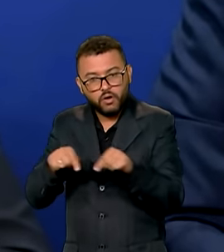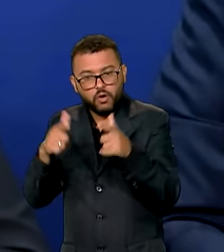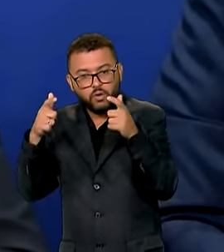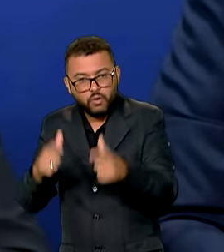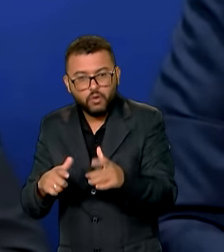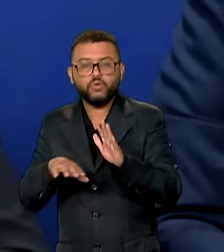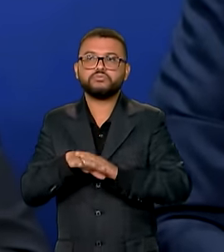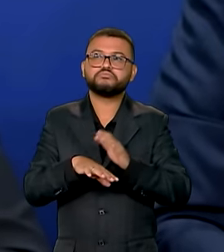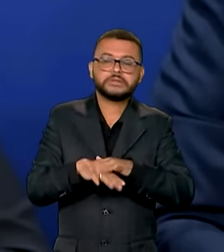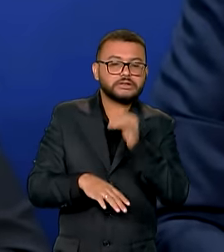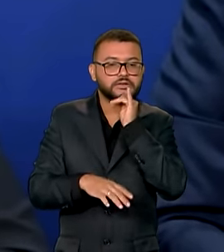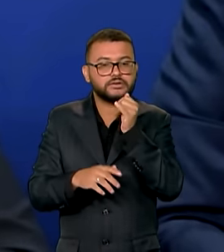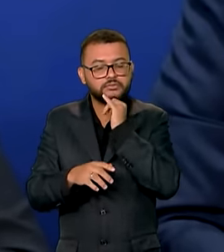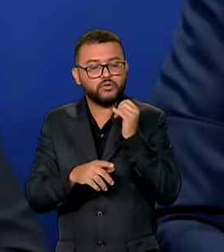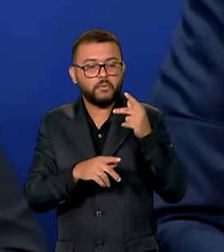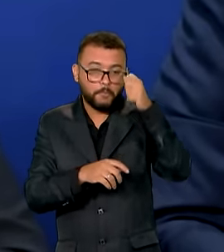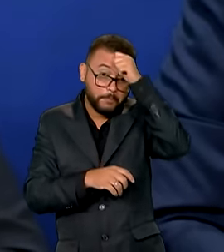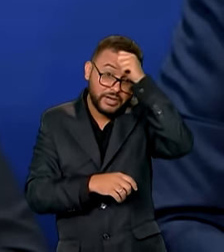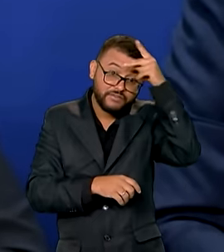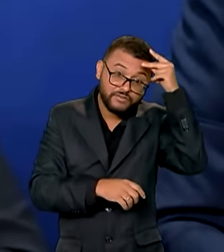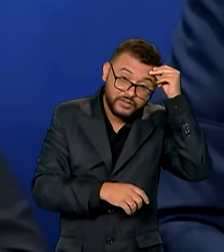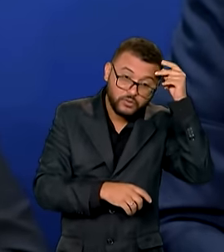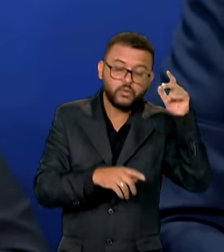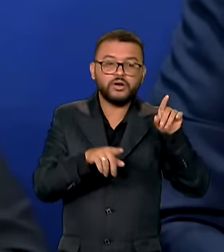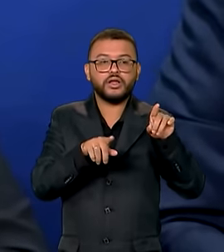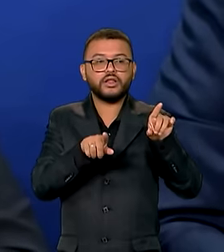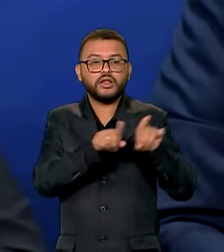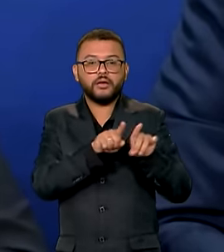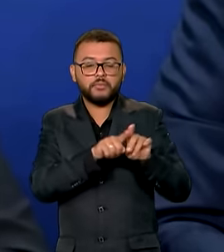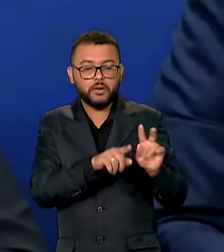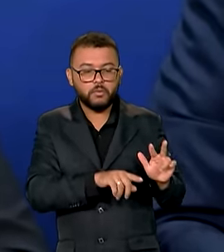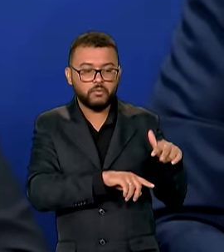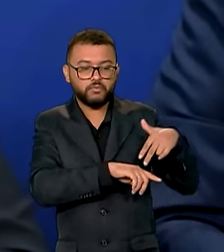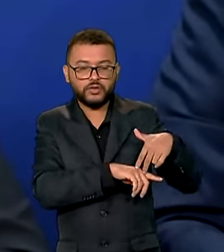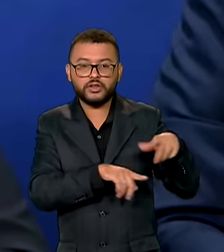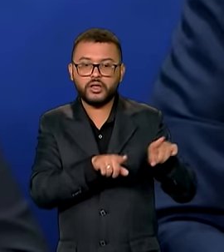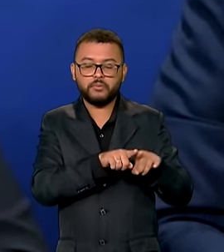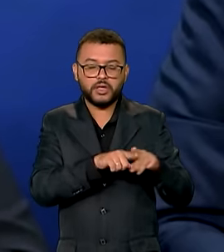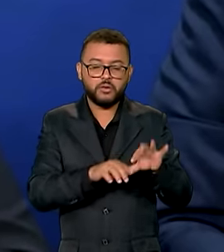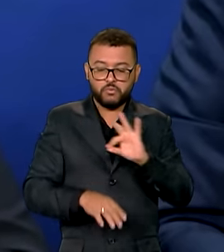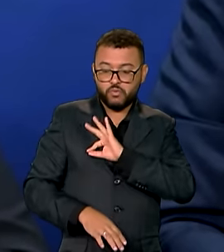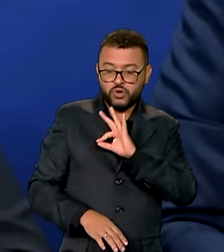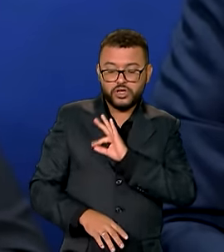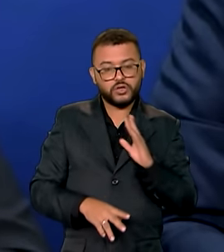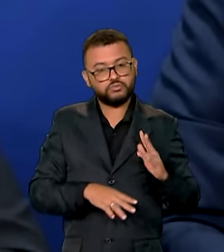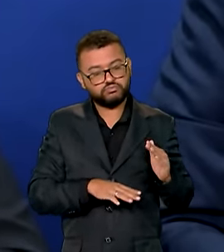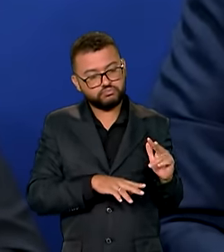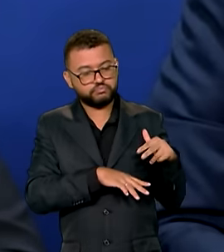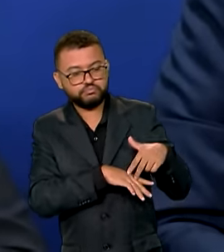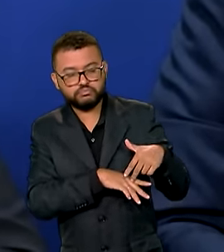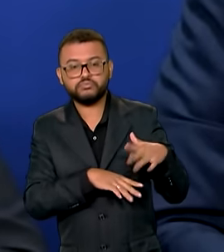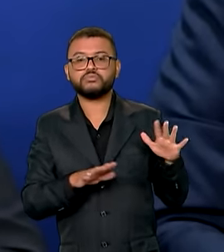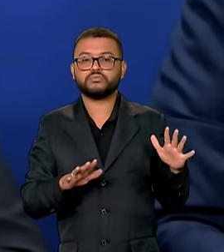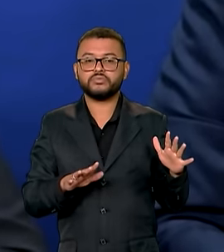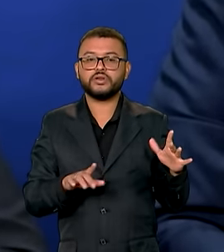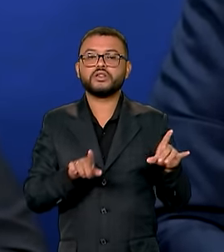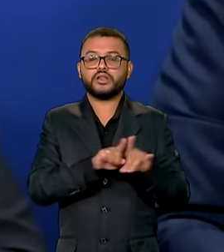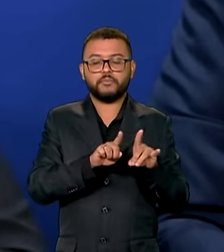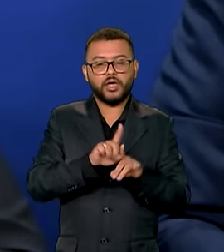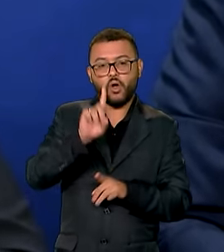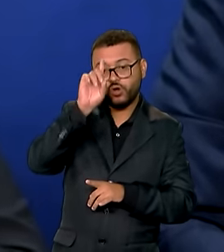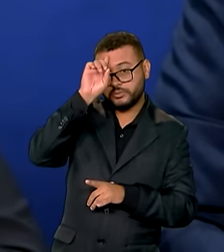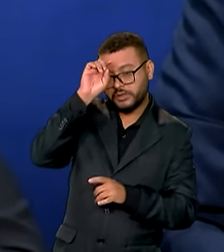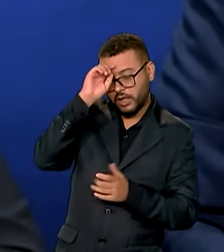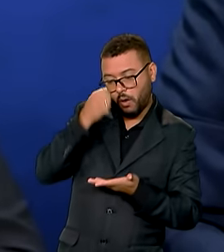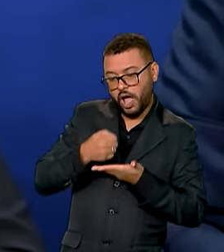tempo para as prefeituras, da presença da Polícia Nacional do SUS, dos nossos hospitais de campanha,